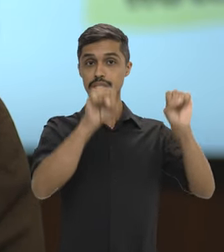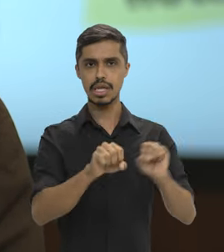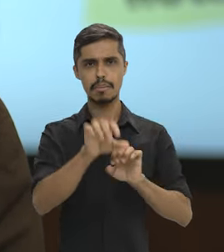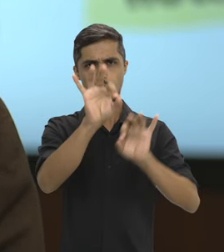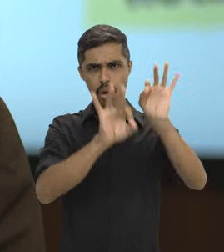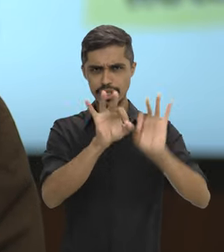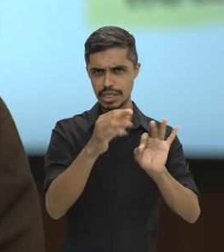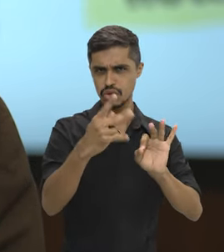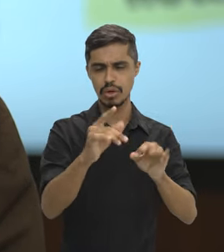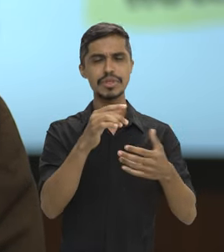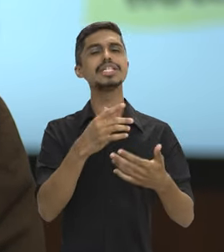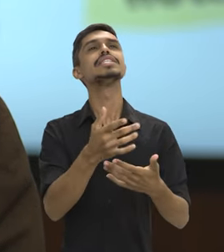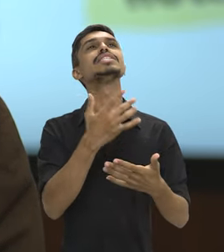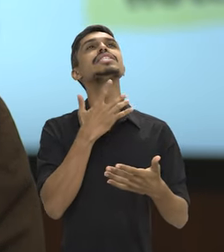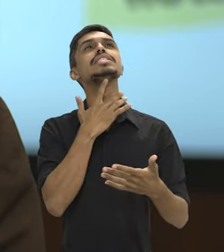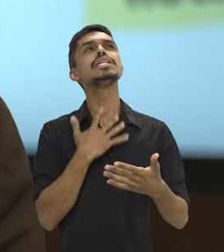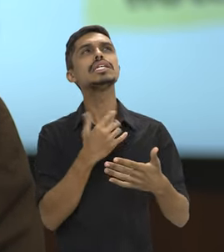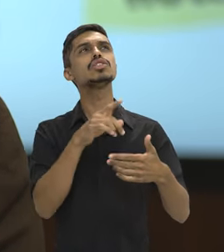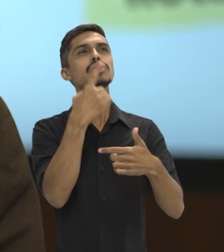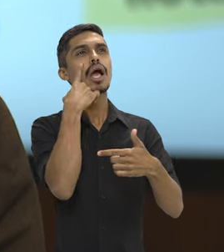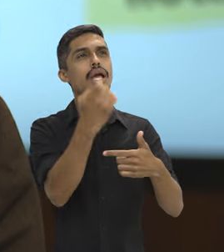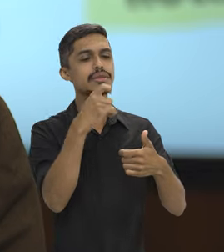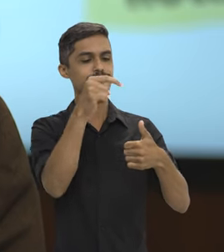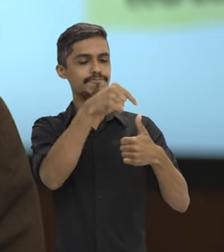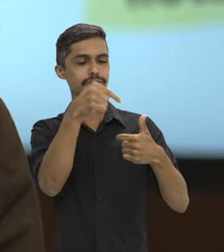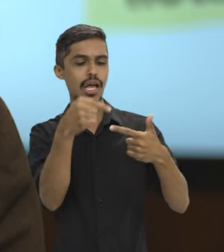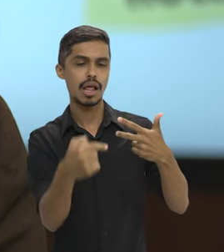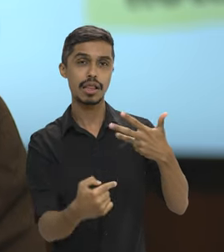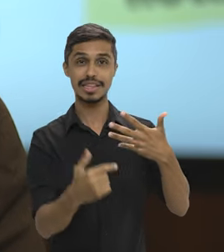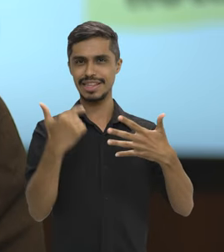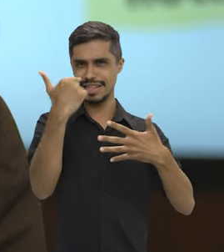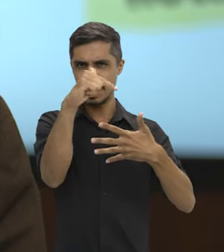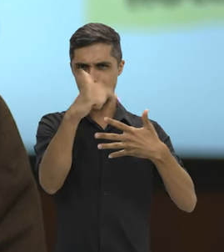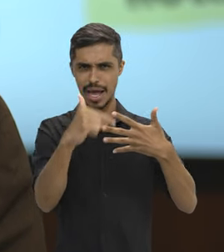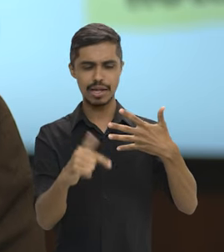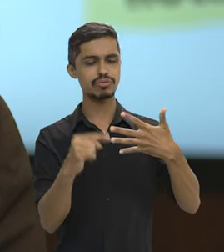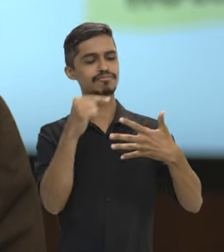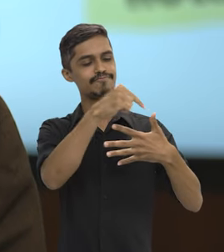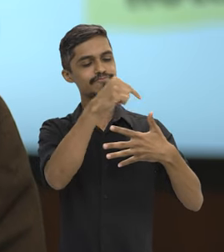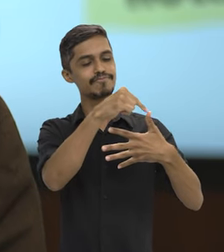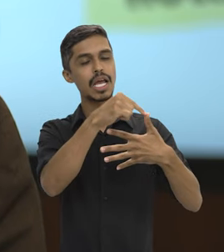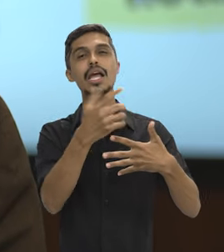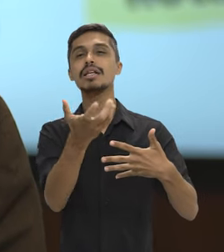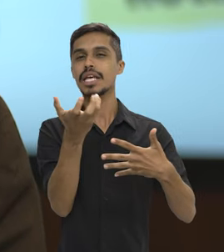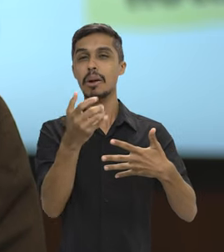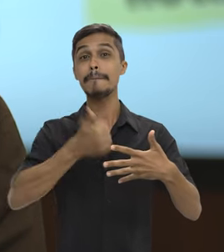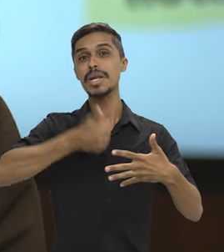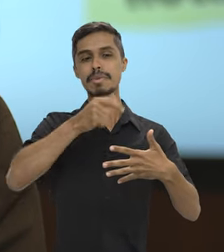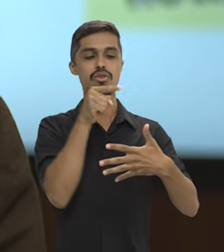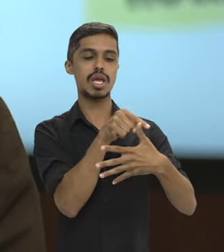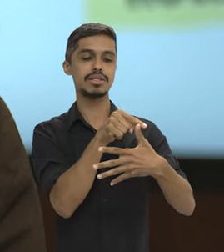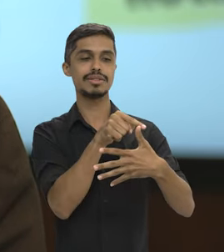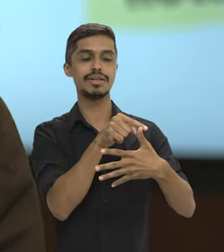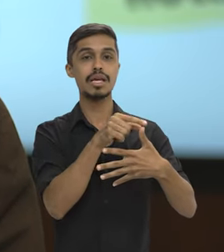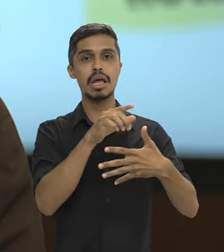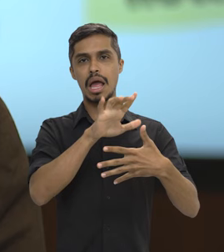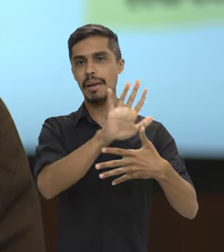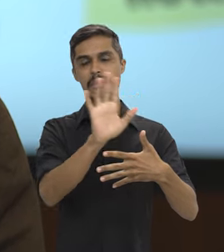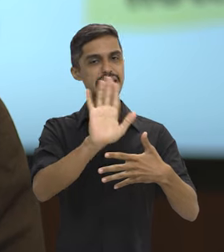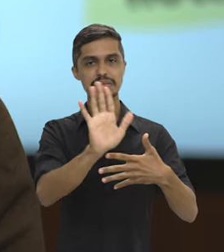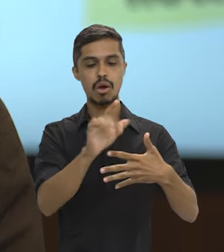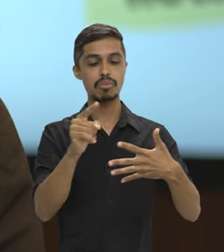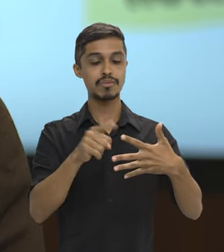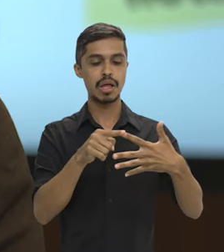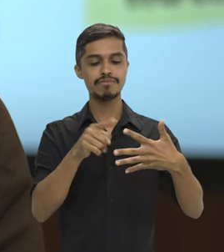sua preferência, se ele for aprovado, por exemplo, na terceira opção dele e ele tomar posse,